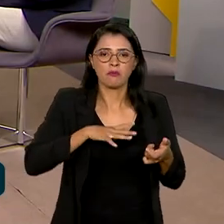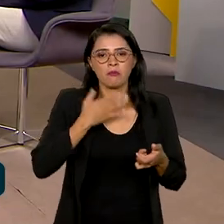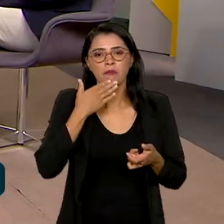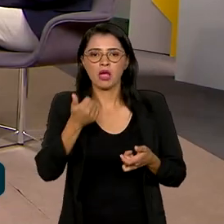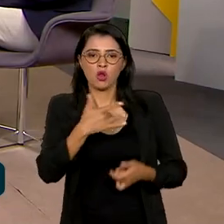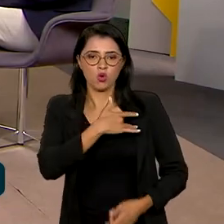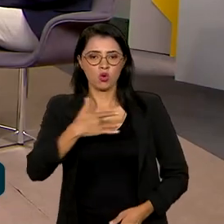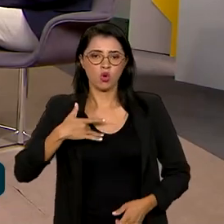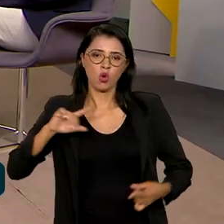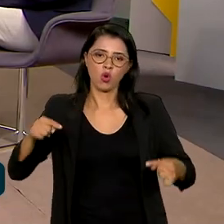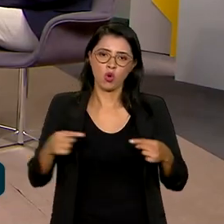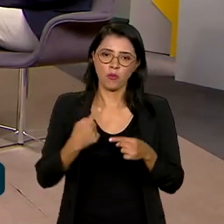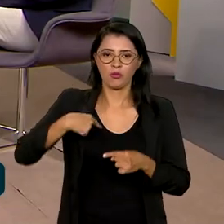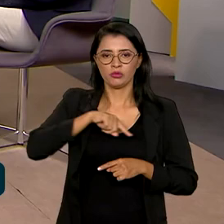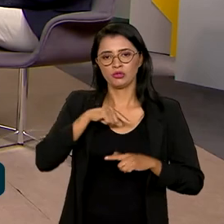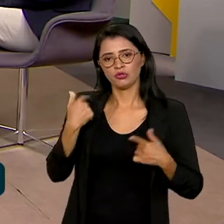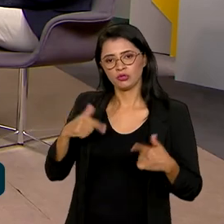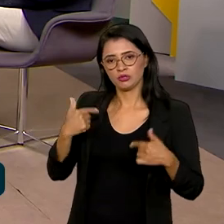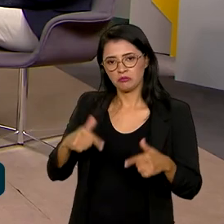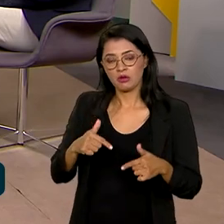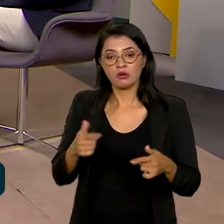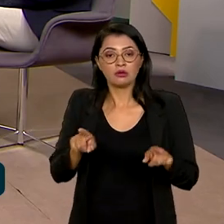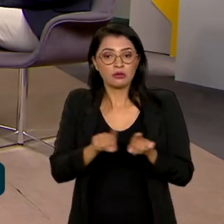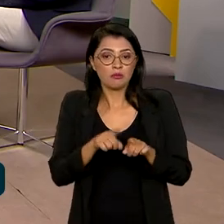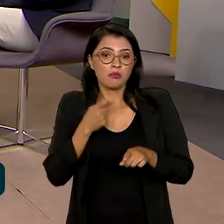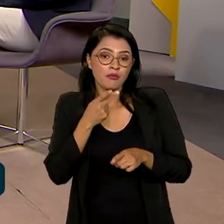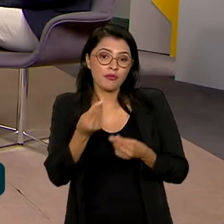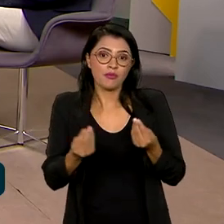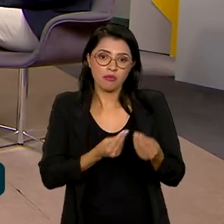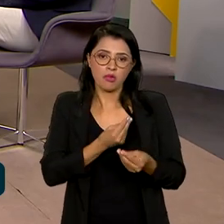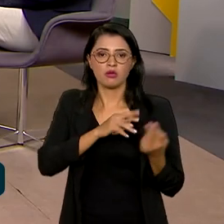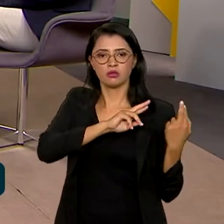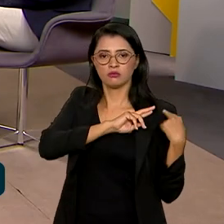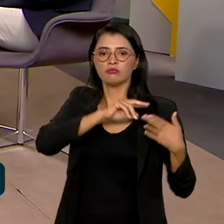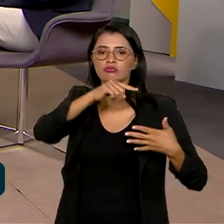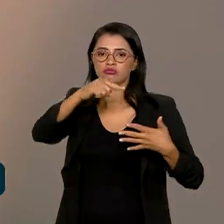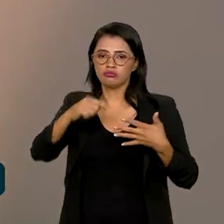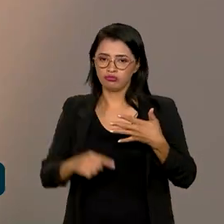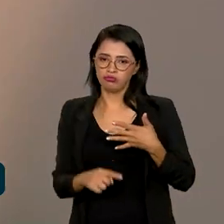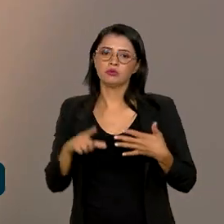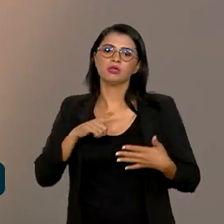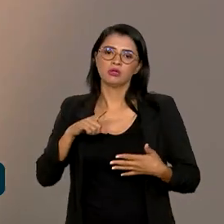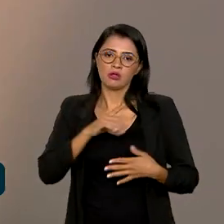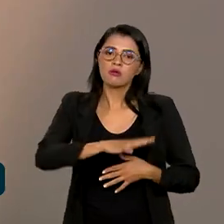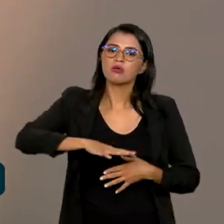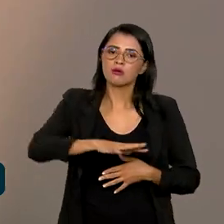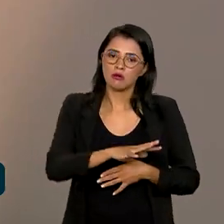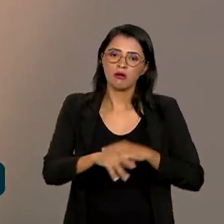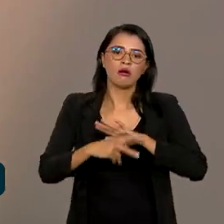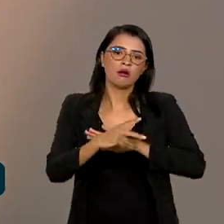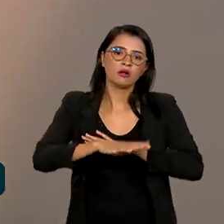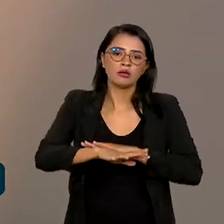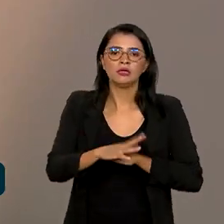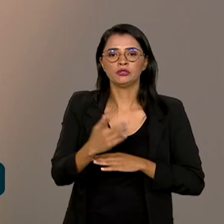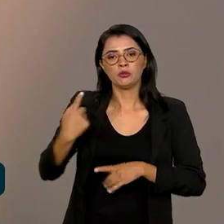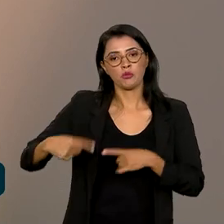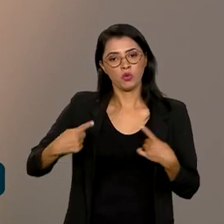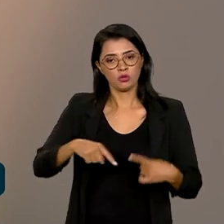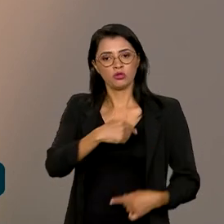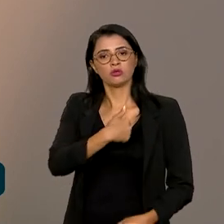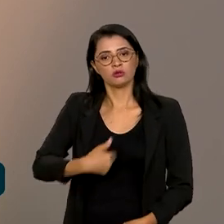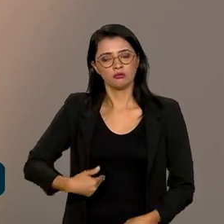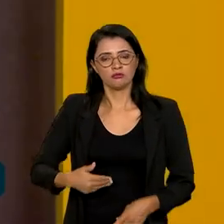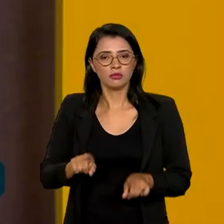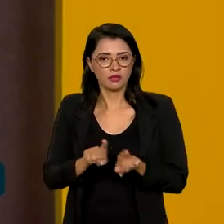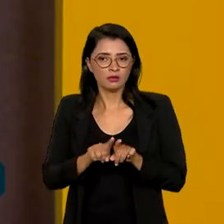vez mais sadio e melhor para nós trabalharmos, além de falar também das responsabilidades com o setor das políticas públicas, né?